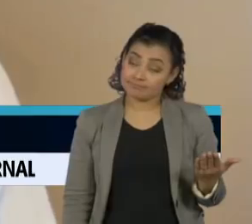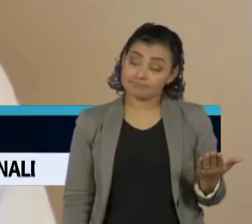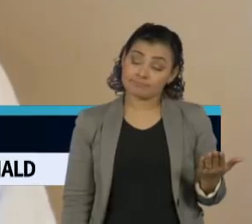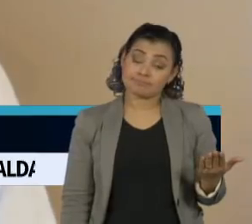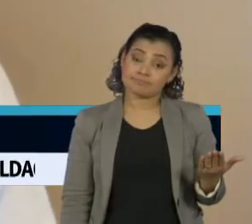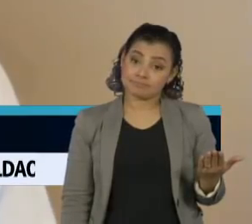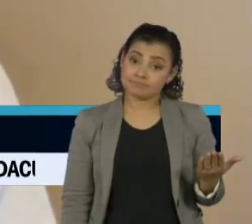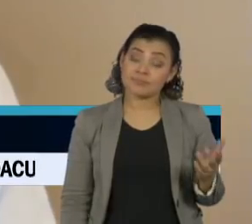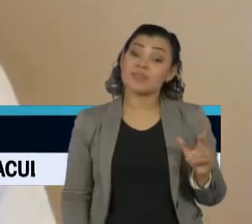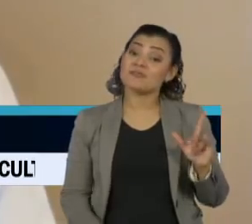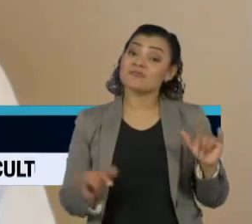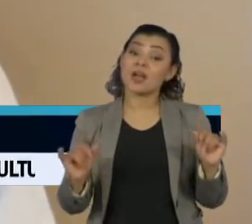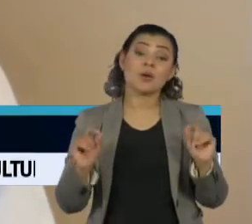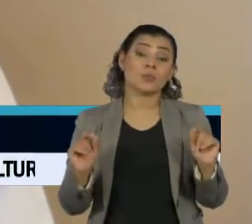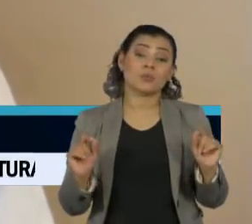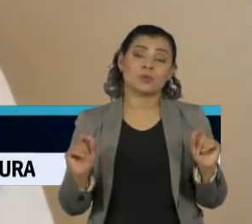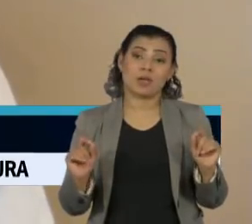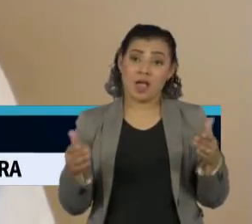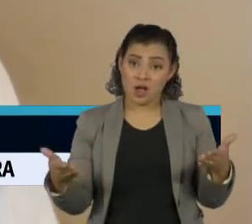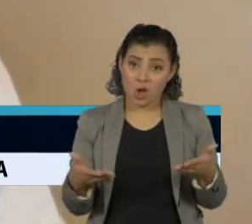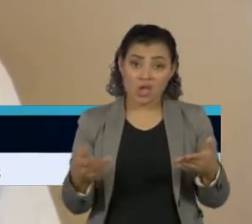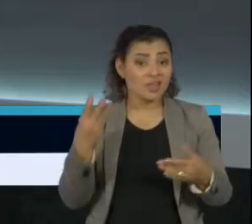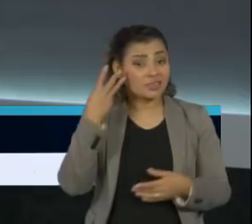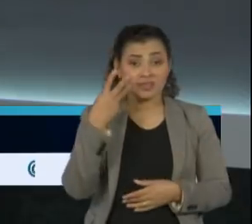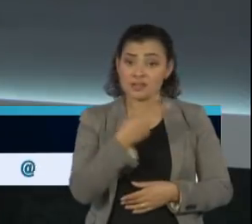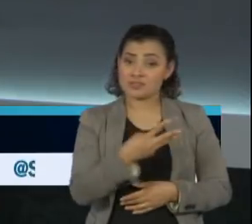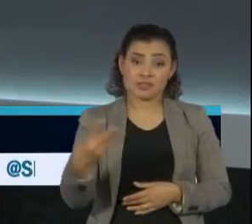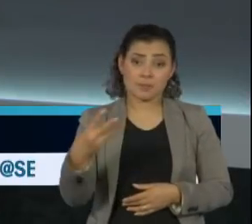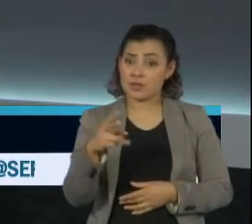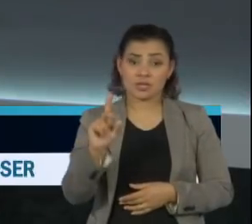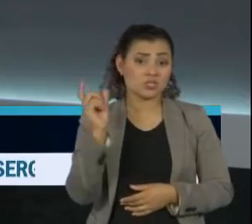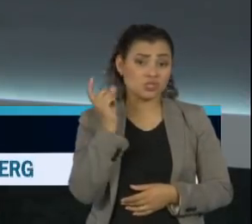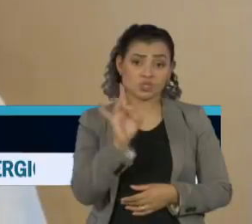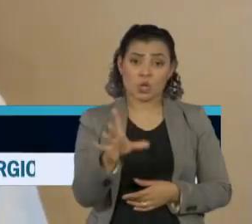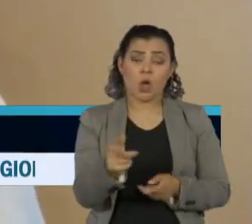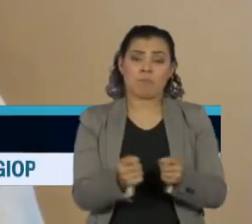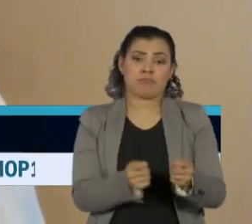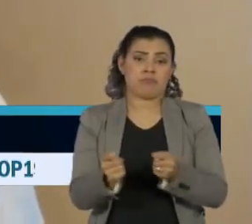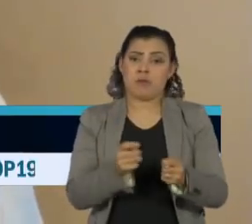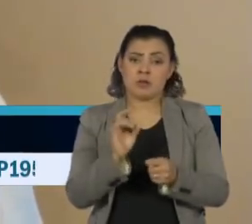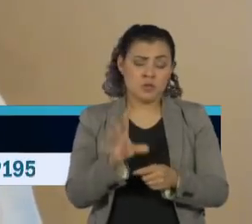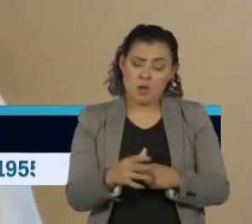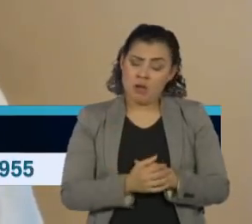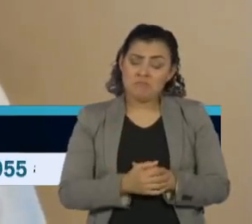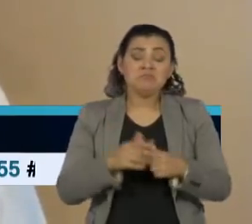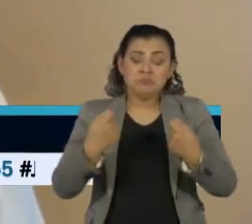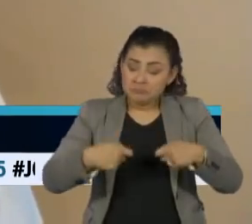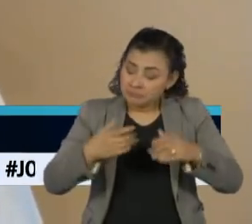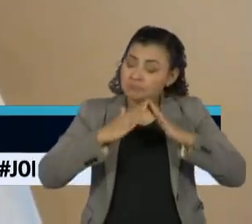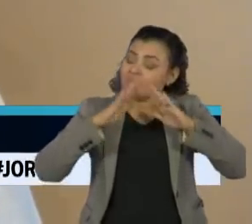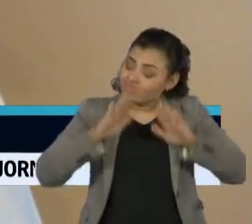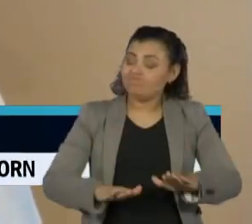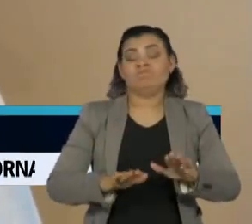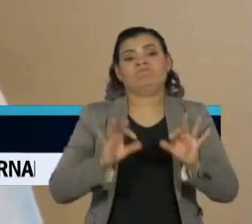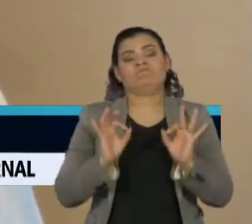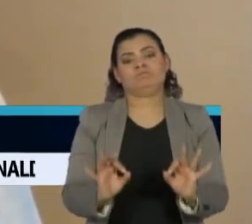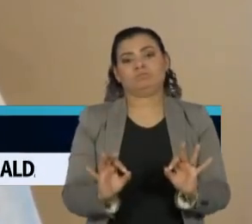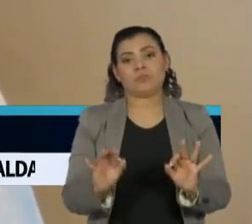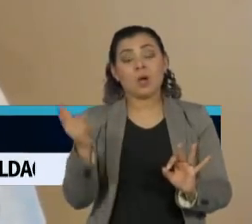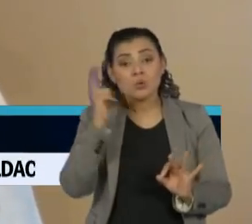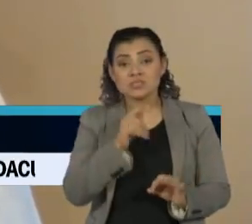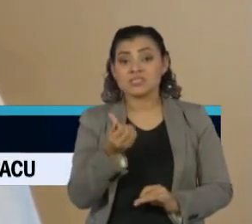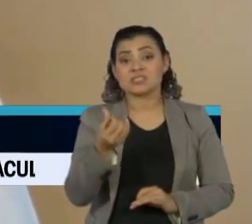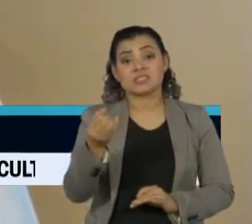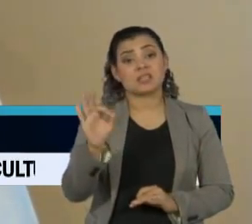simplesmente atenuar um pouco a curva daqui a três semanas. O estado de São Paulo precisa de um isolamento significativo, de mais de